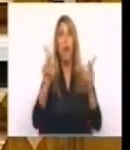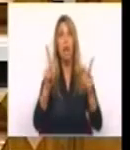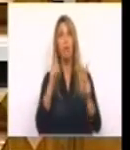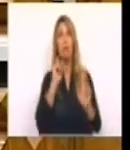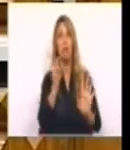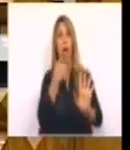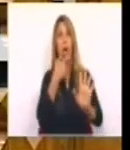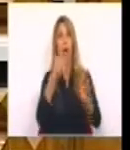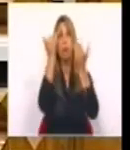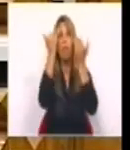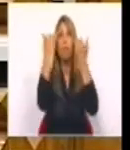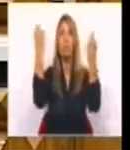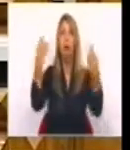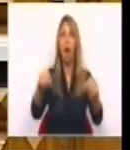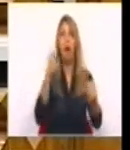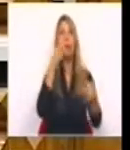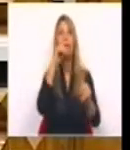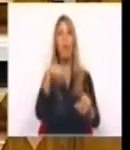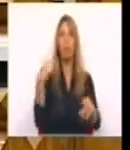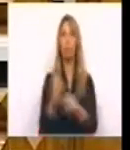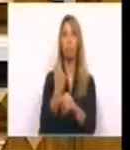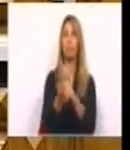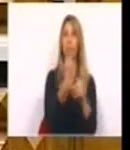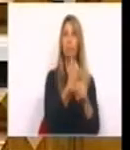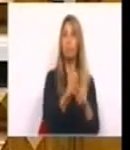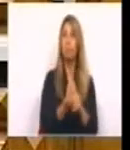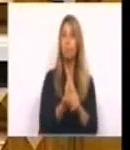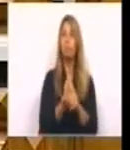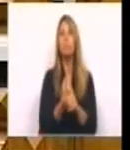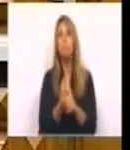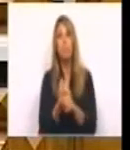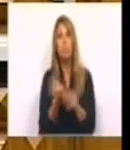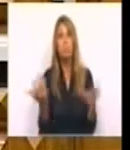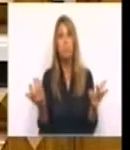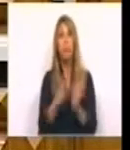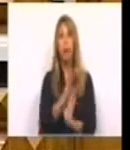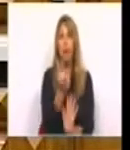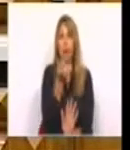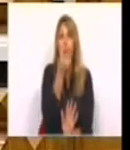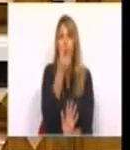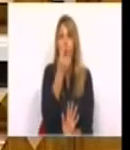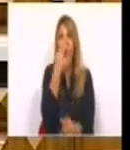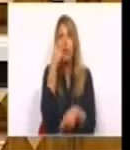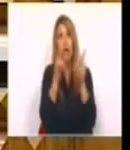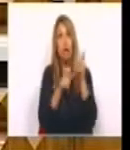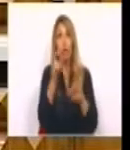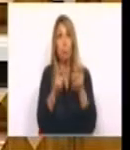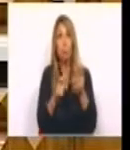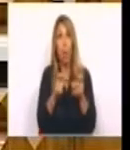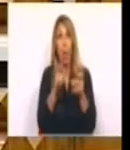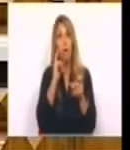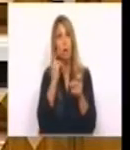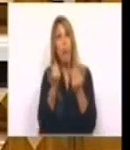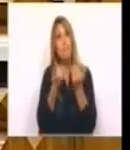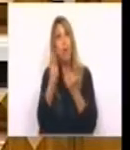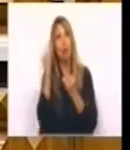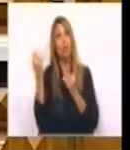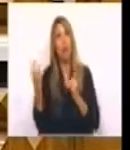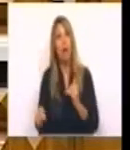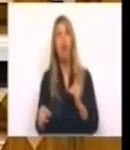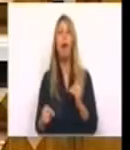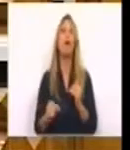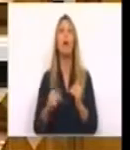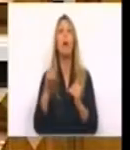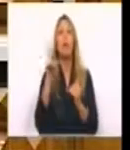de consumidores que mais preferências das pessoas são realizadas e que se realiza também